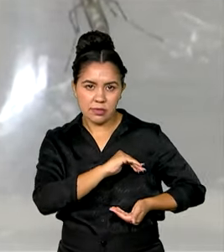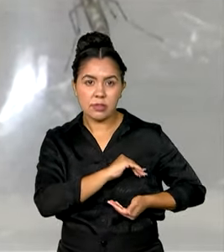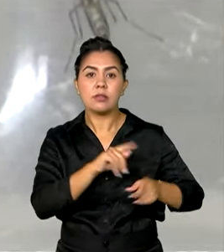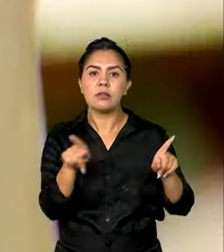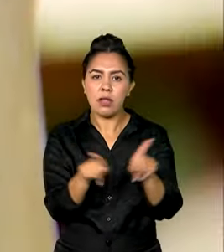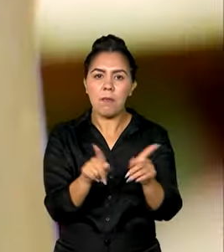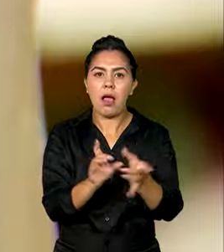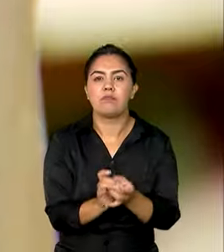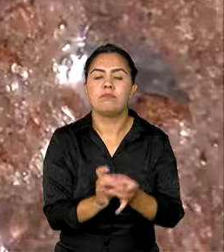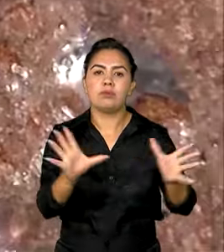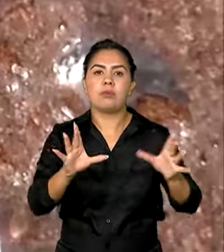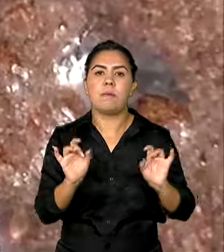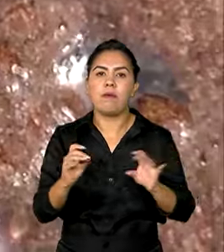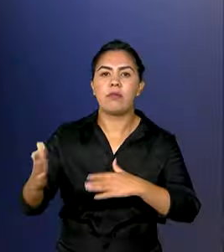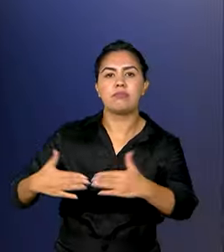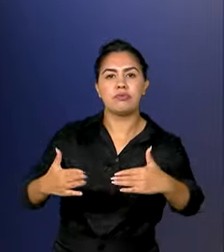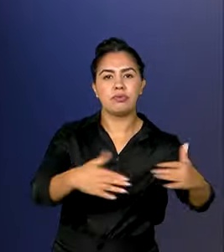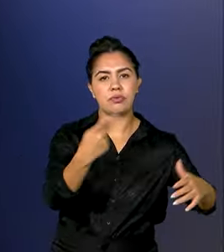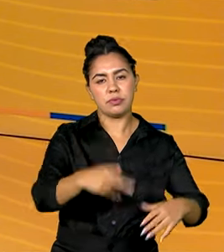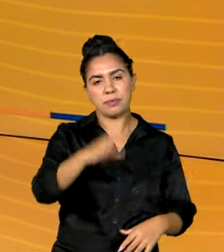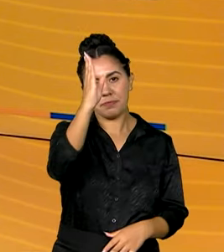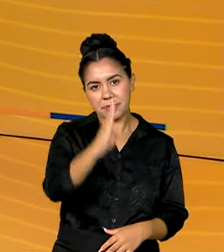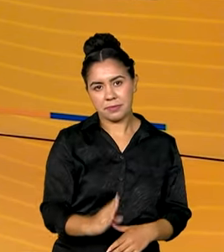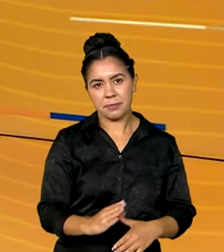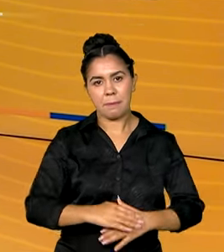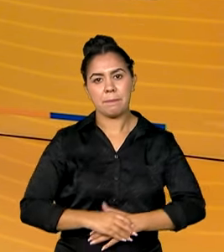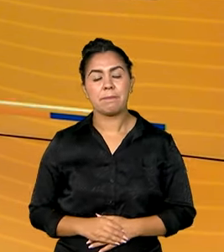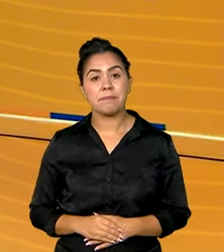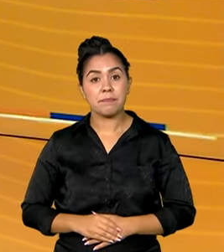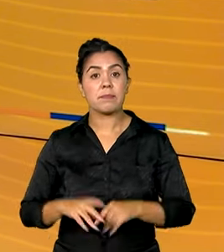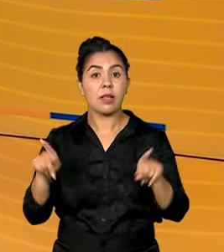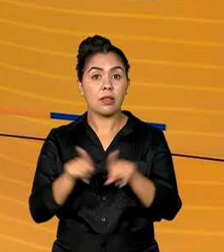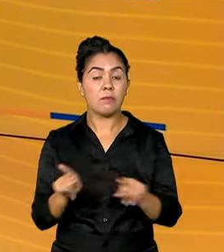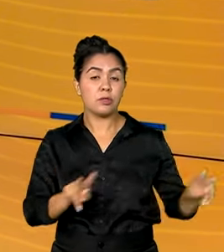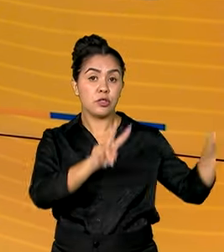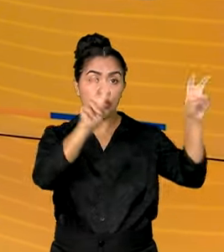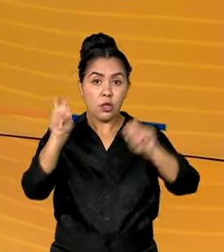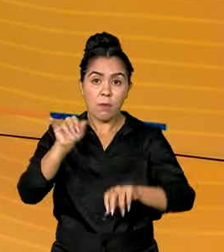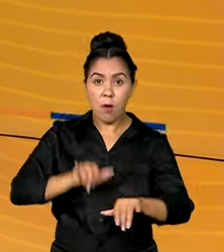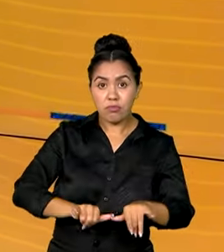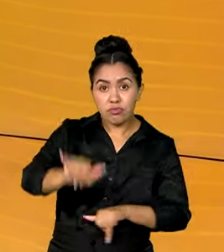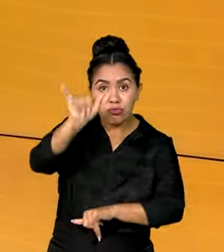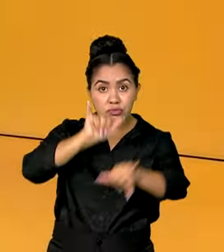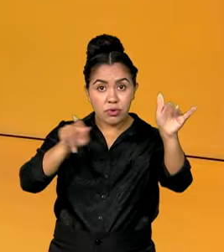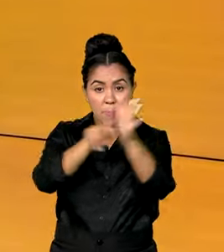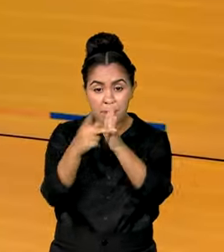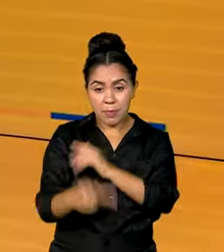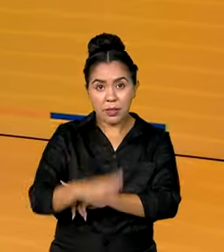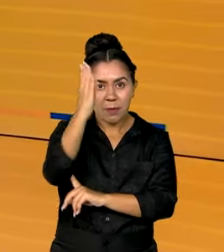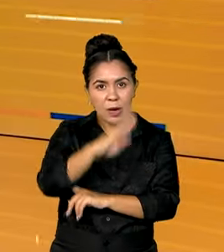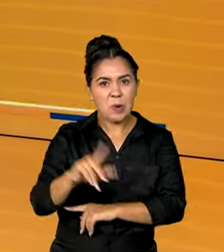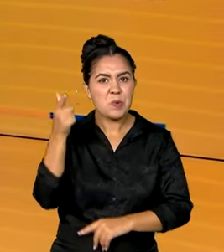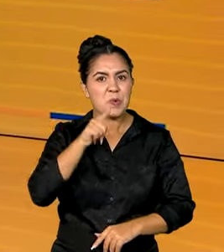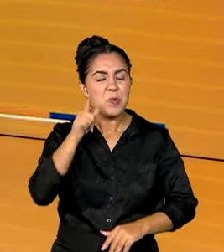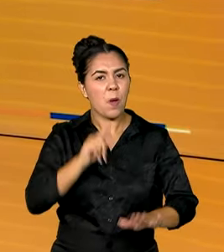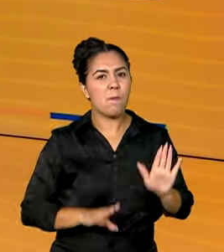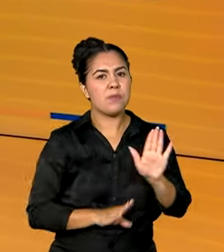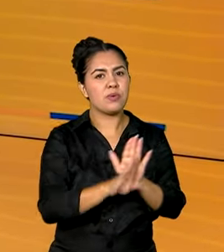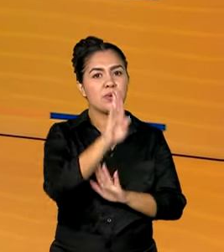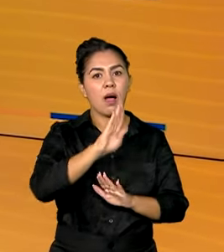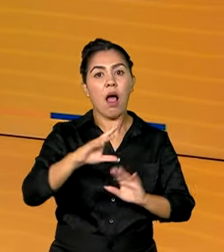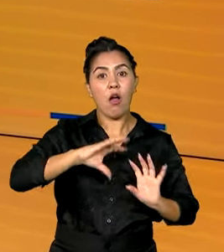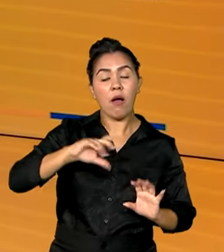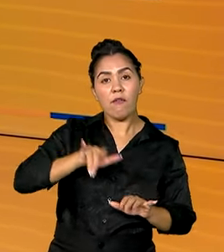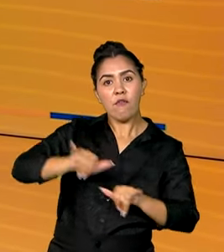disponibilizado no mercado brasileiro. E a aviação comercial brasileira está em alta. Em voos nacionais e